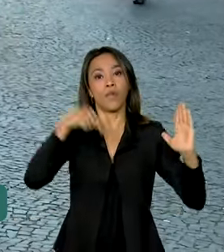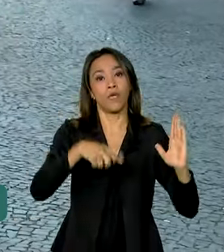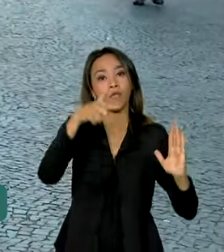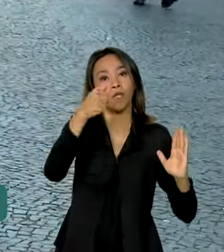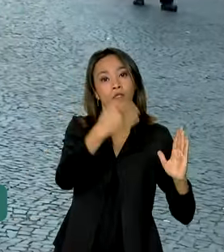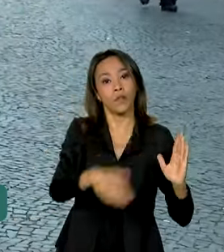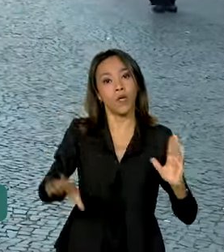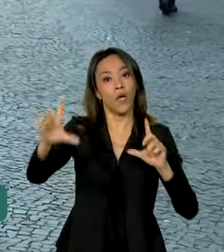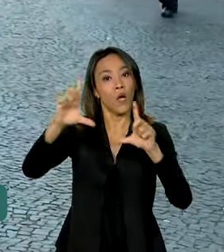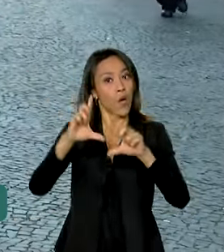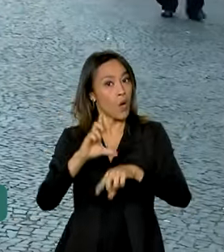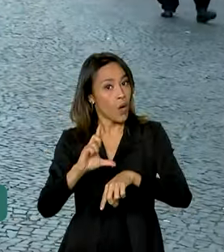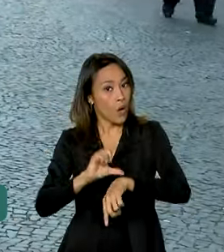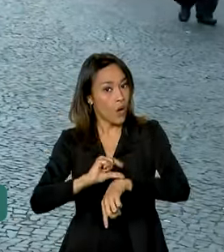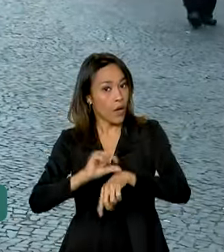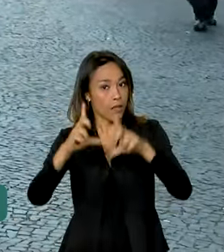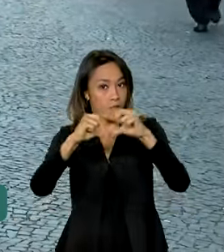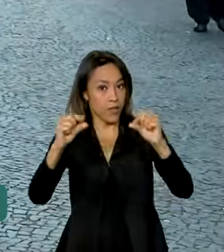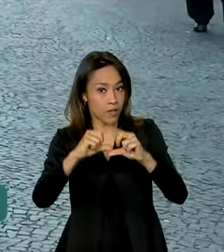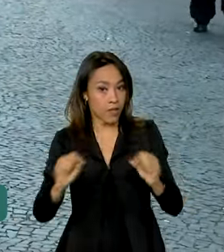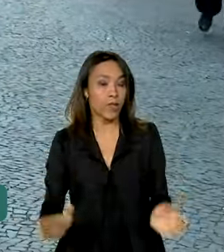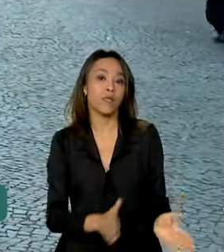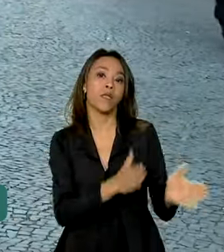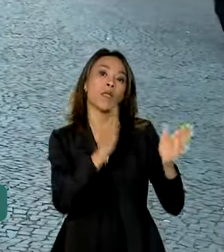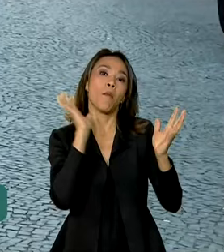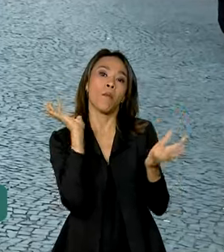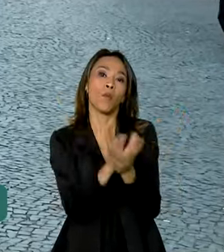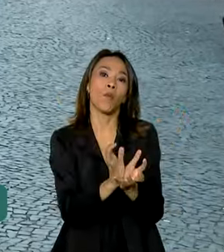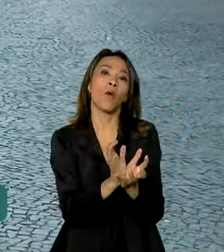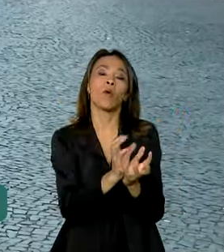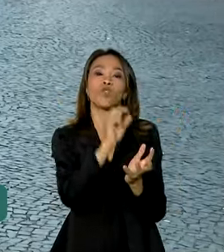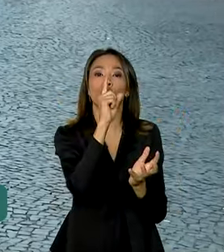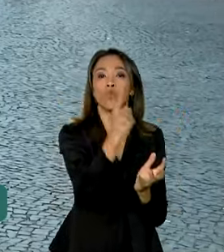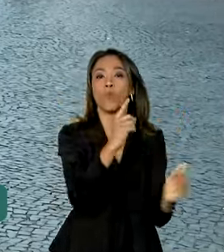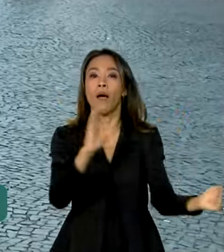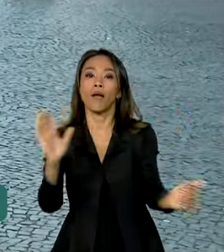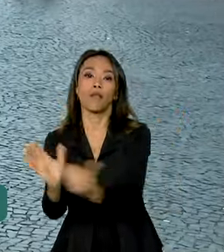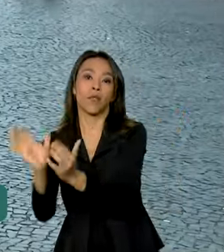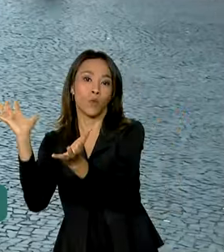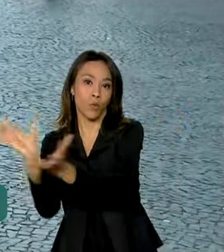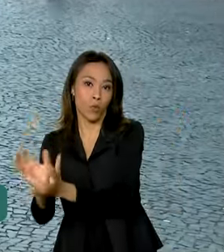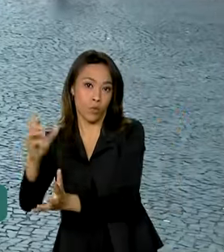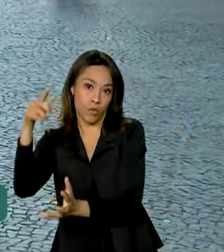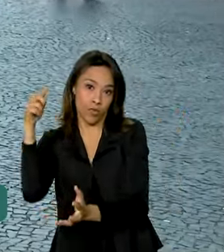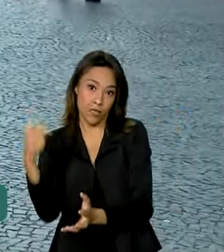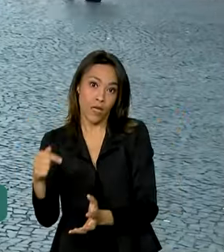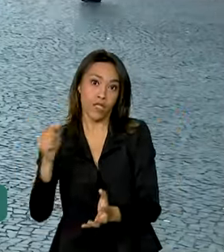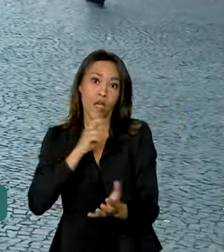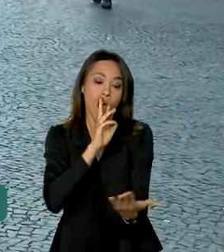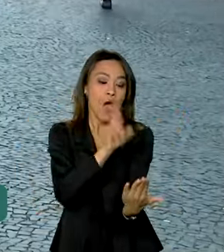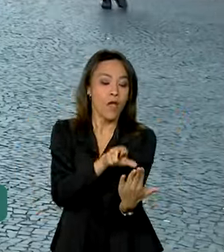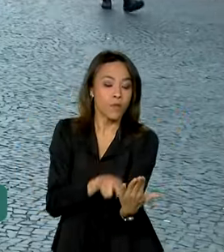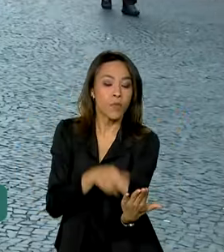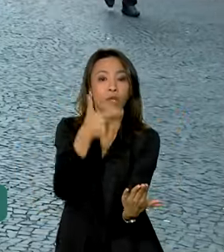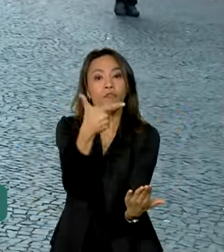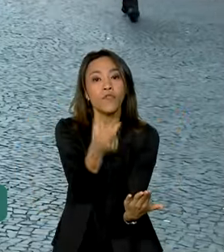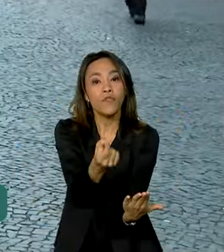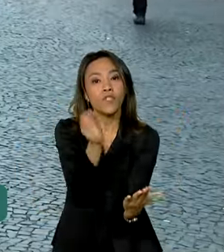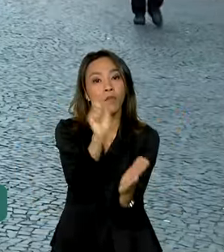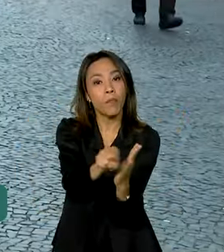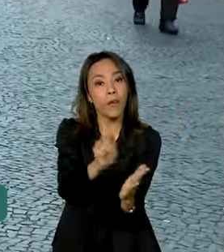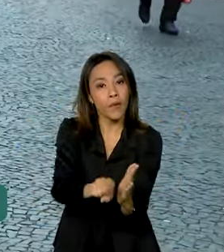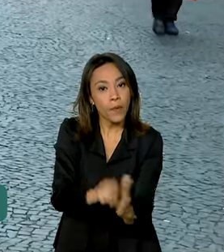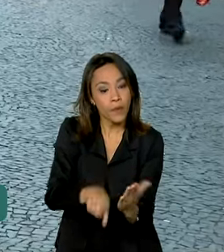horário de Brasília. Os inscritos para os blocos de 1 a 7, de nível superior, vão responder 20 questões de múltipla escolha